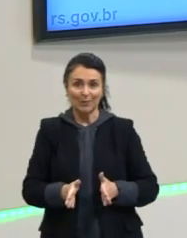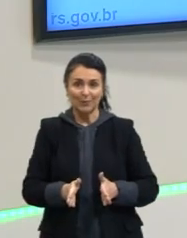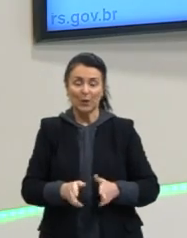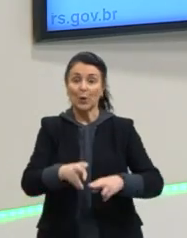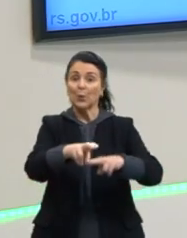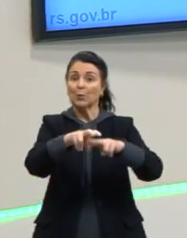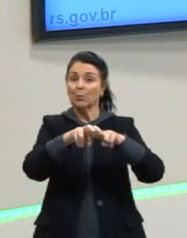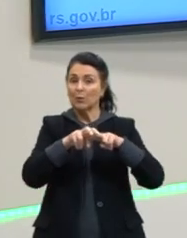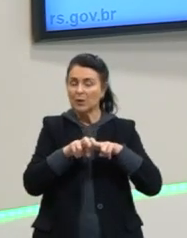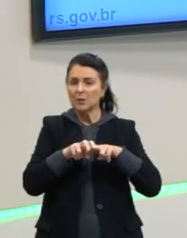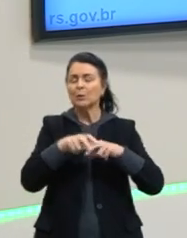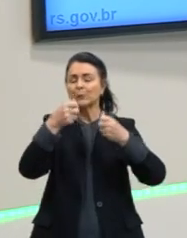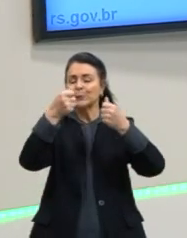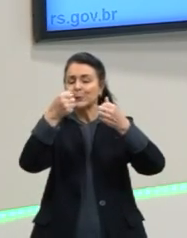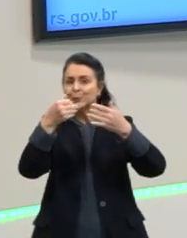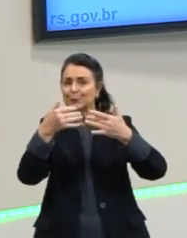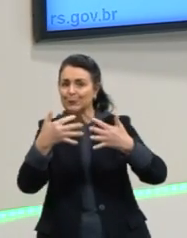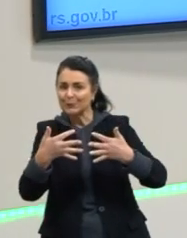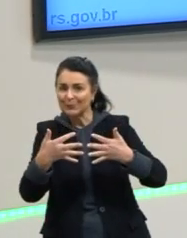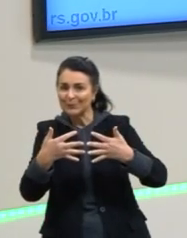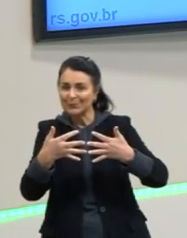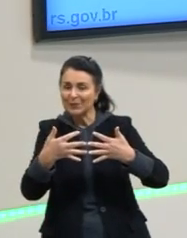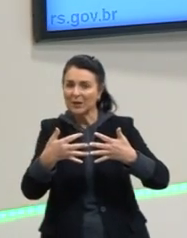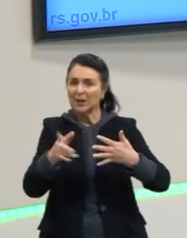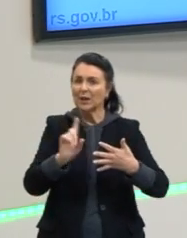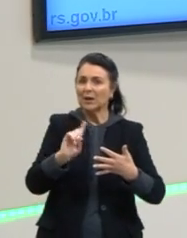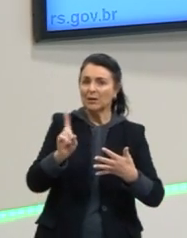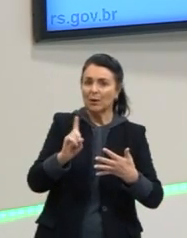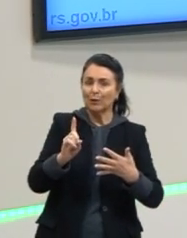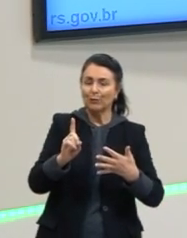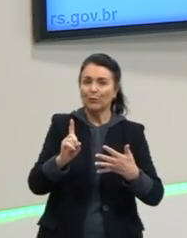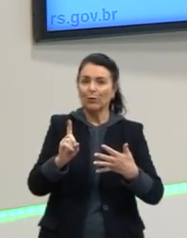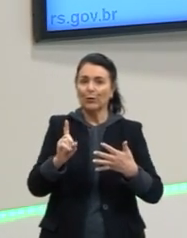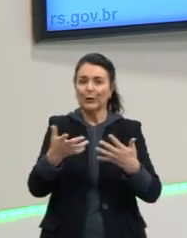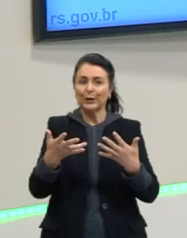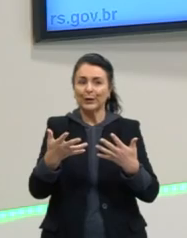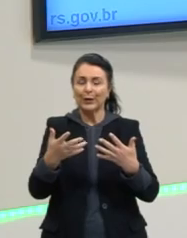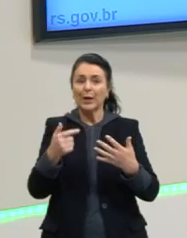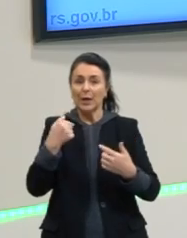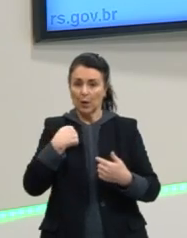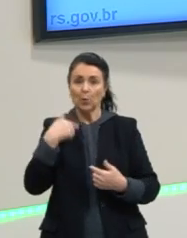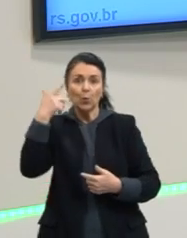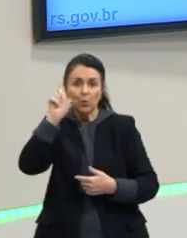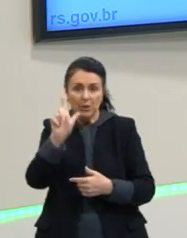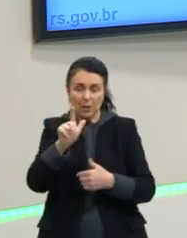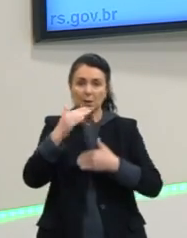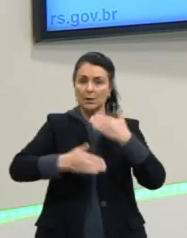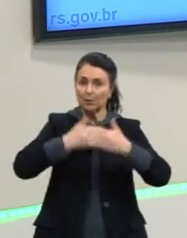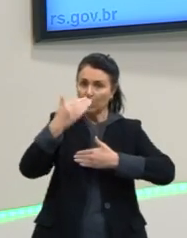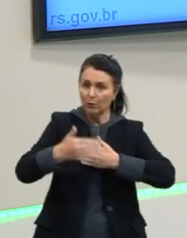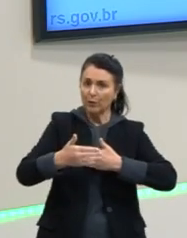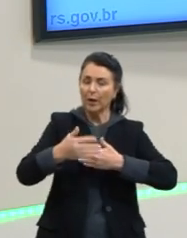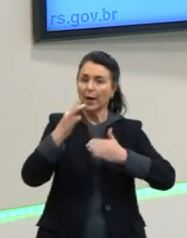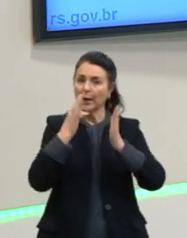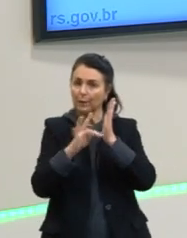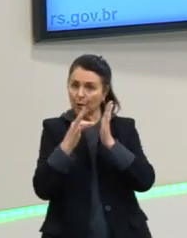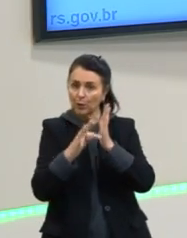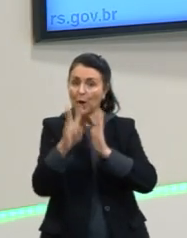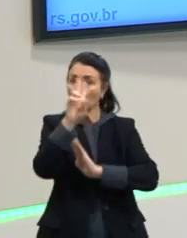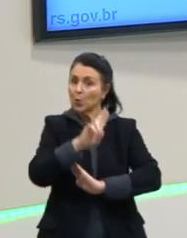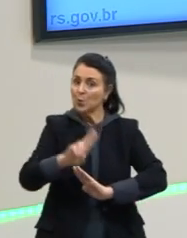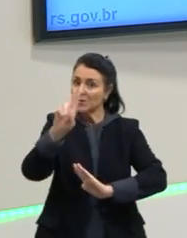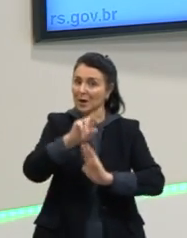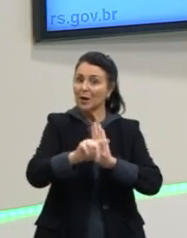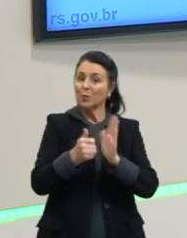sempre se fala, né? Não foi nos ombros de gigantes que eu consegui, né, desenvolver todas as teorias, né?